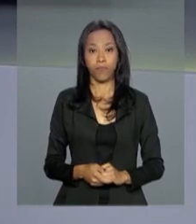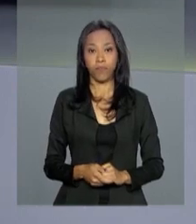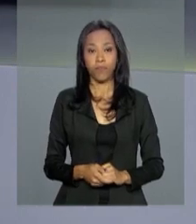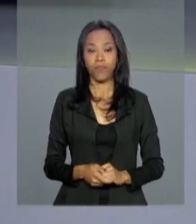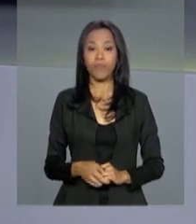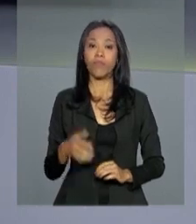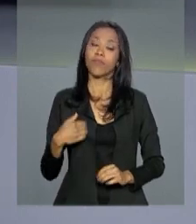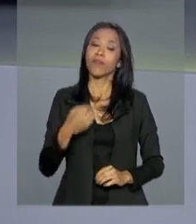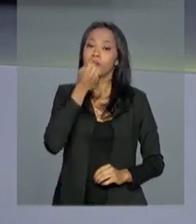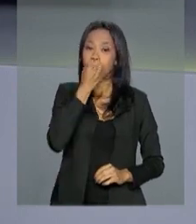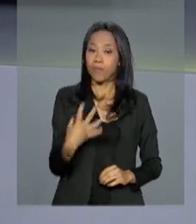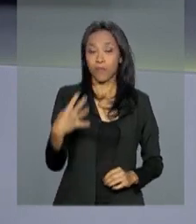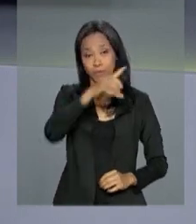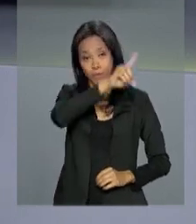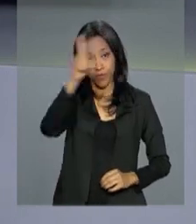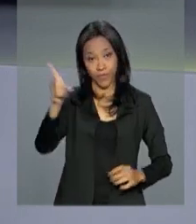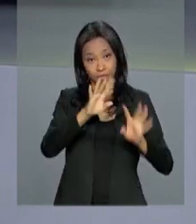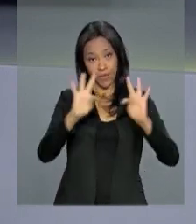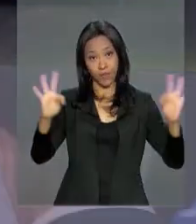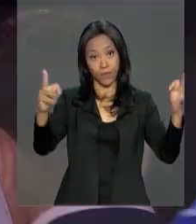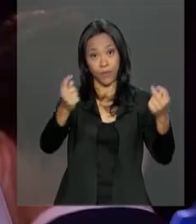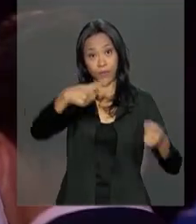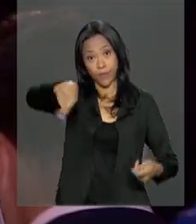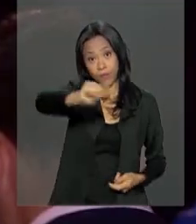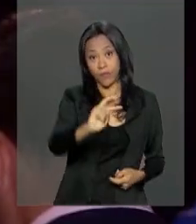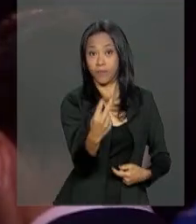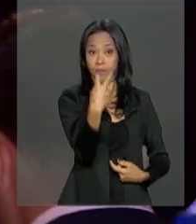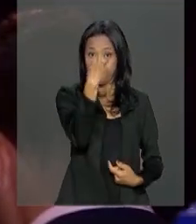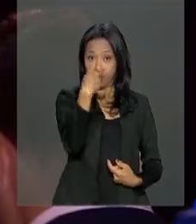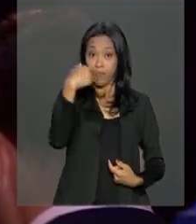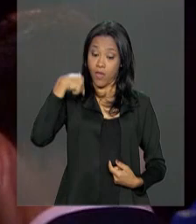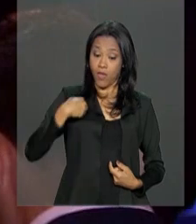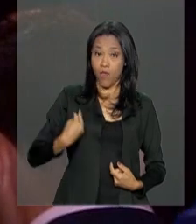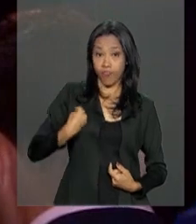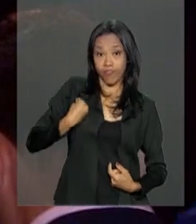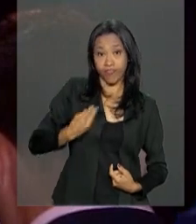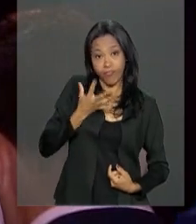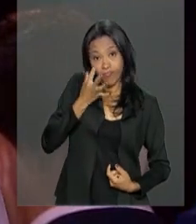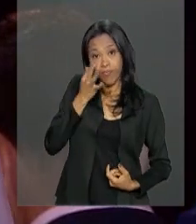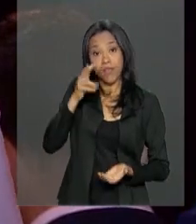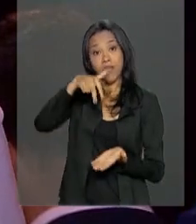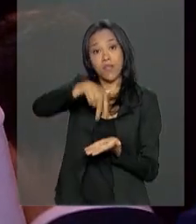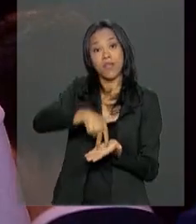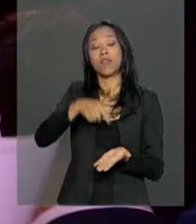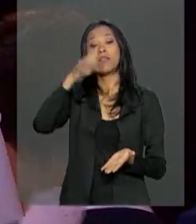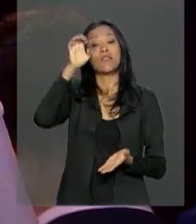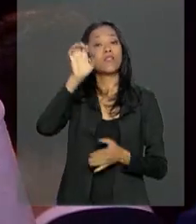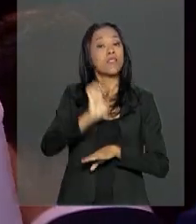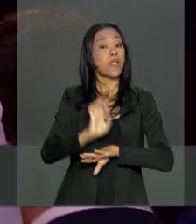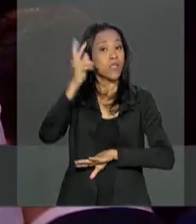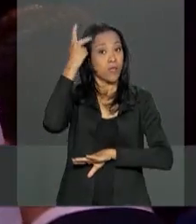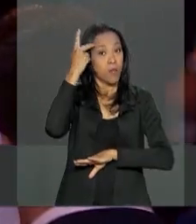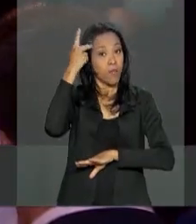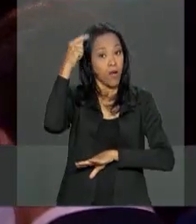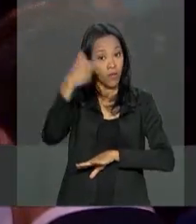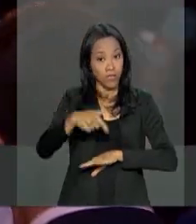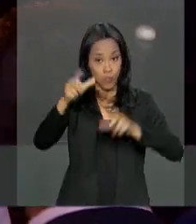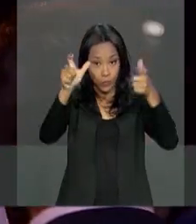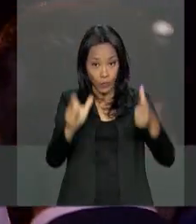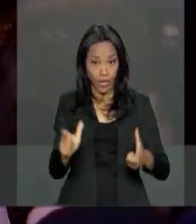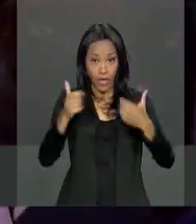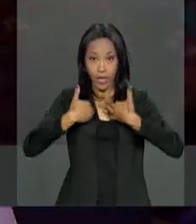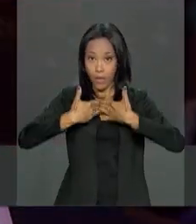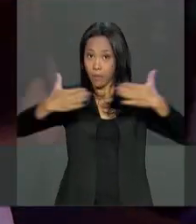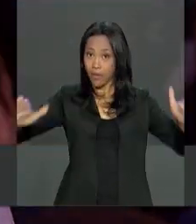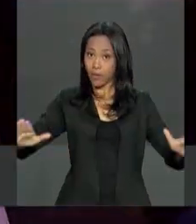Bom dia, Renata, bom dia a todos que nos acompanham. Eu estou aqui em São Paulo, no Transamérica Expo Center, que é o local da abertura da